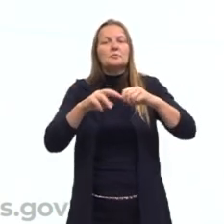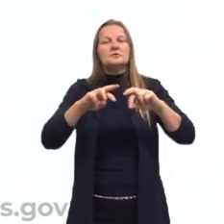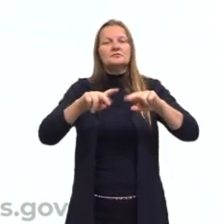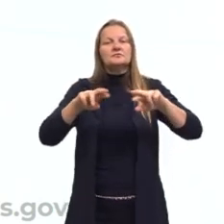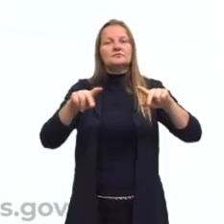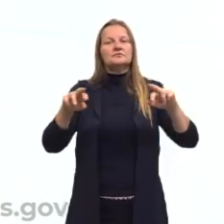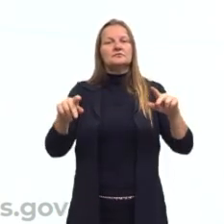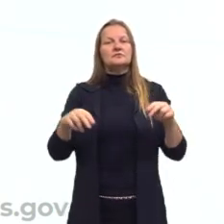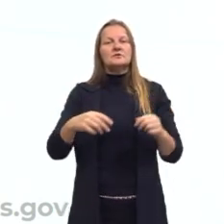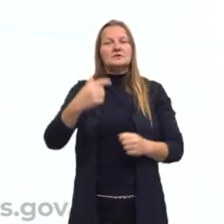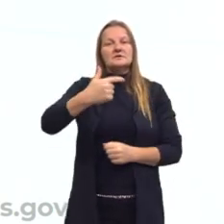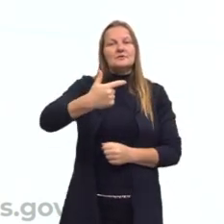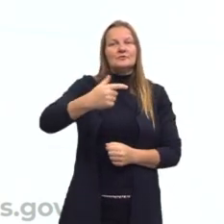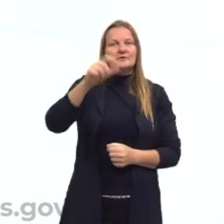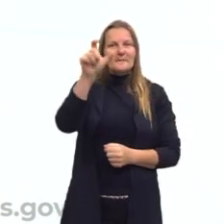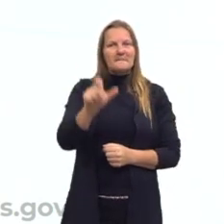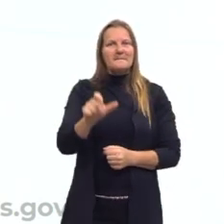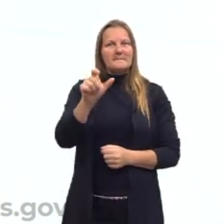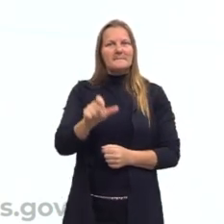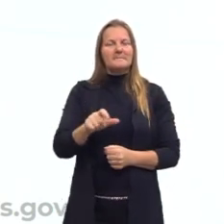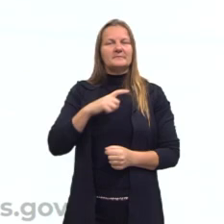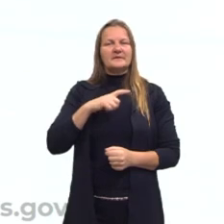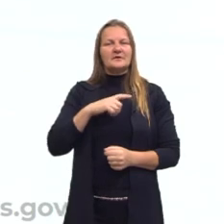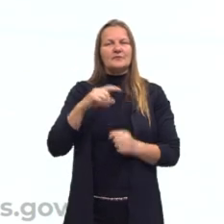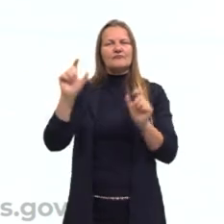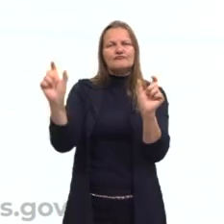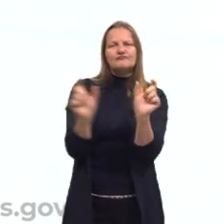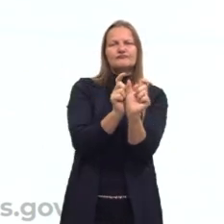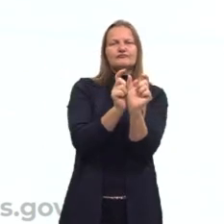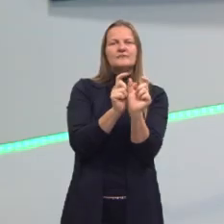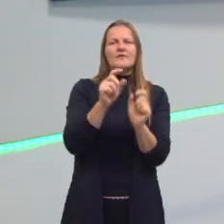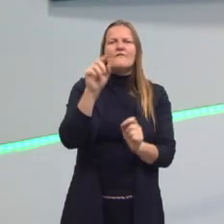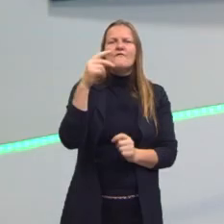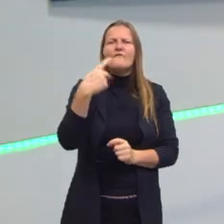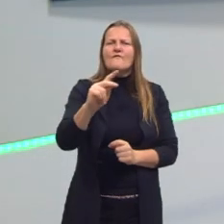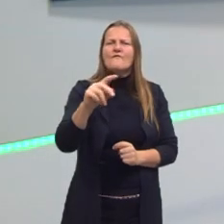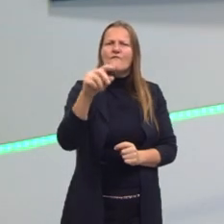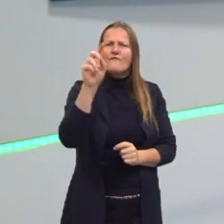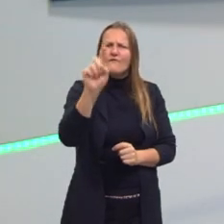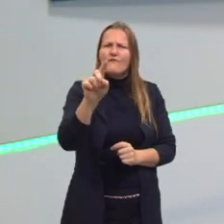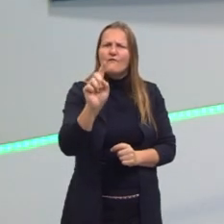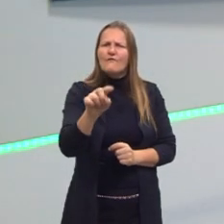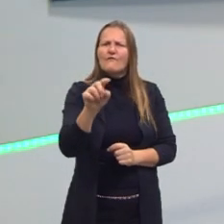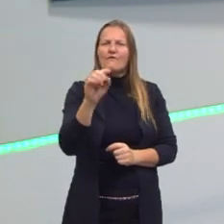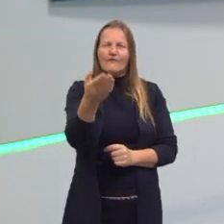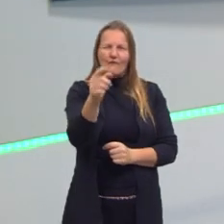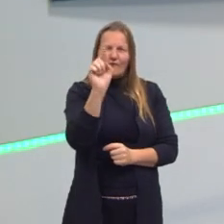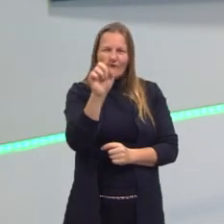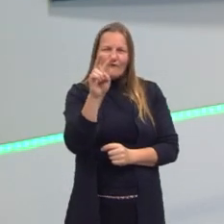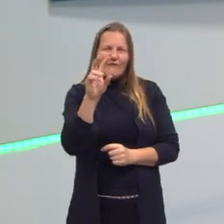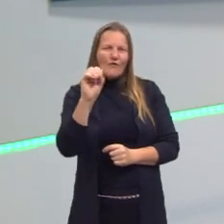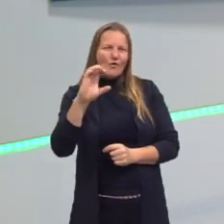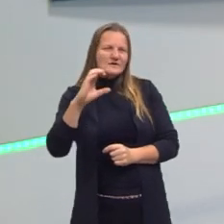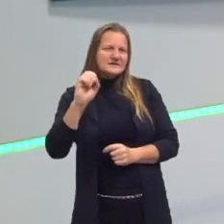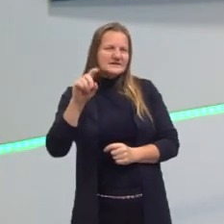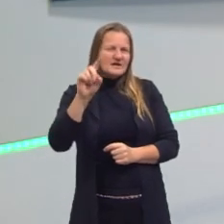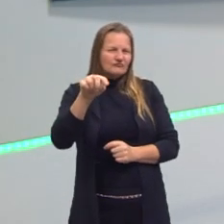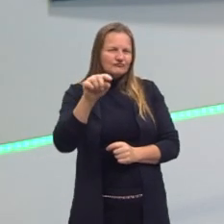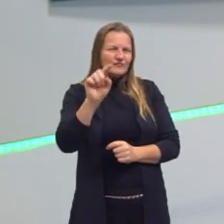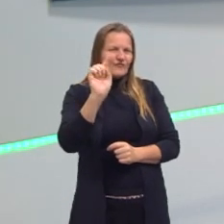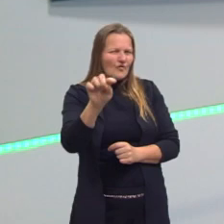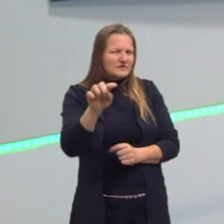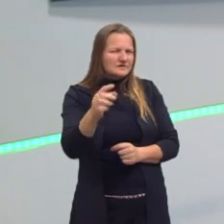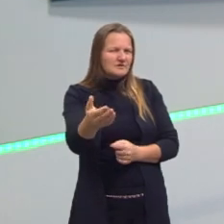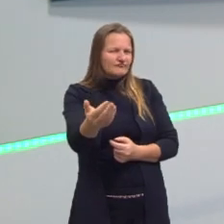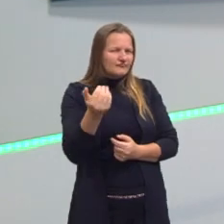pessoa, né? Então, ali, e os vocativos, eu vou dizer você, né? Eu vou chamar esse meu interlocutor